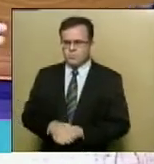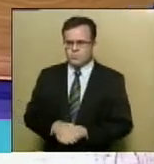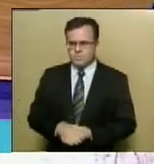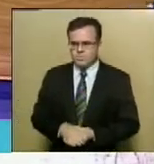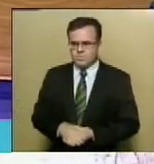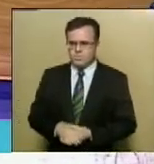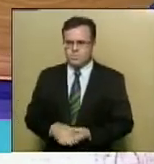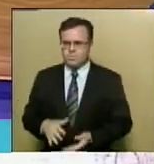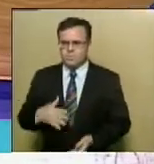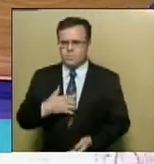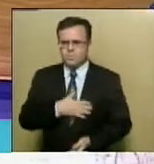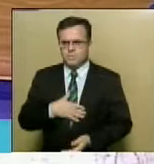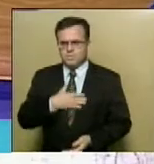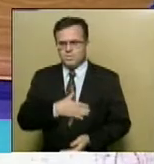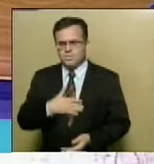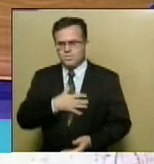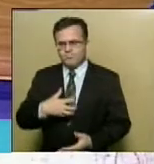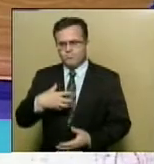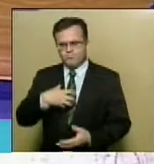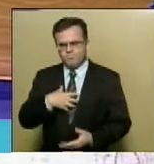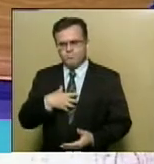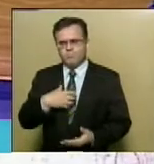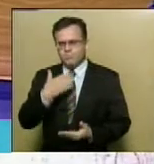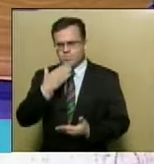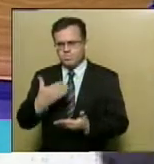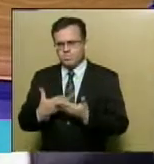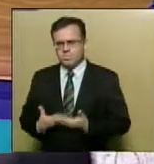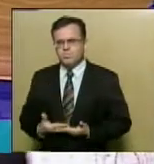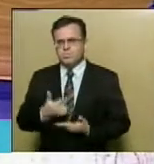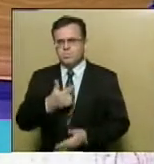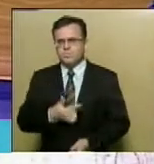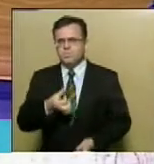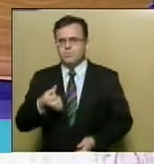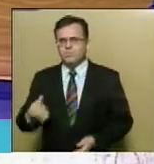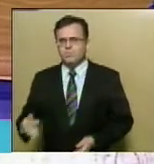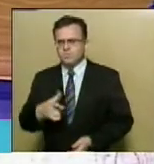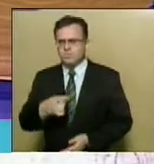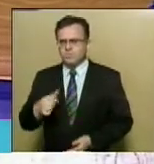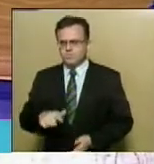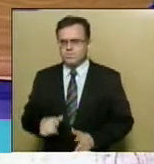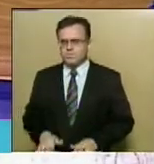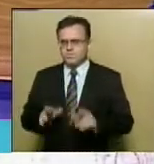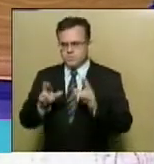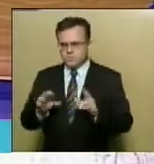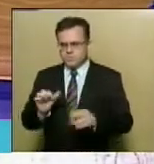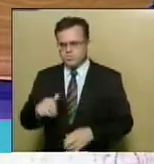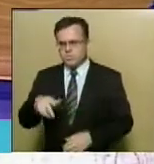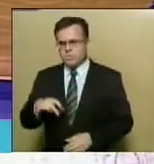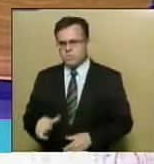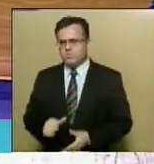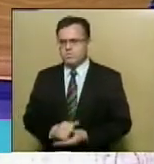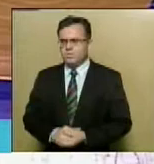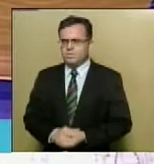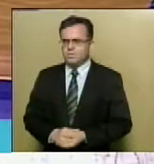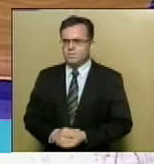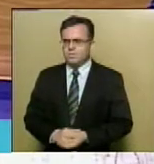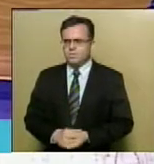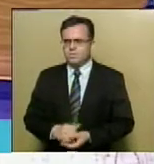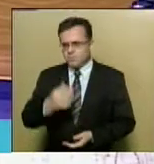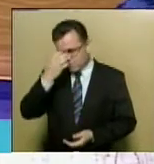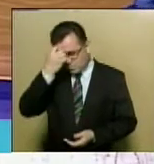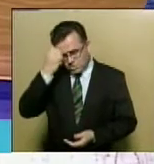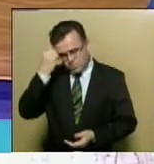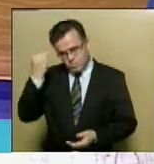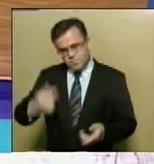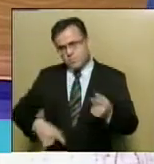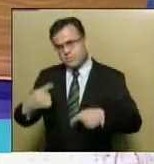Em apreciação, requerimento de pesado número 267, 2017, de autoria do deputado Ana Lúcia. Em